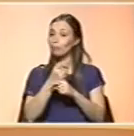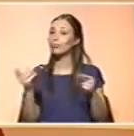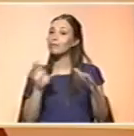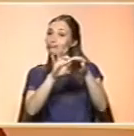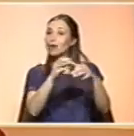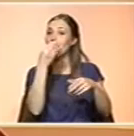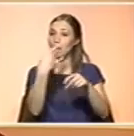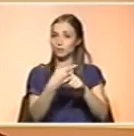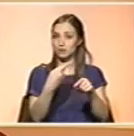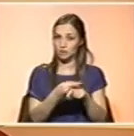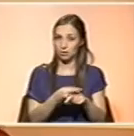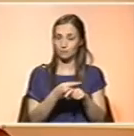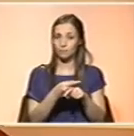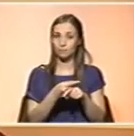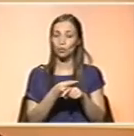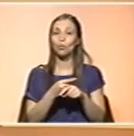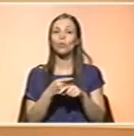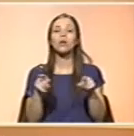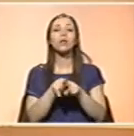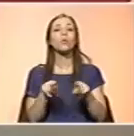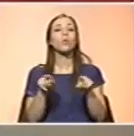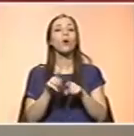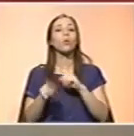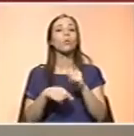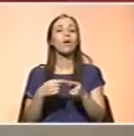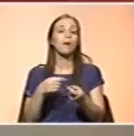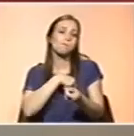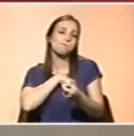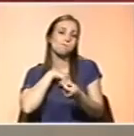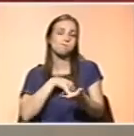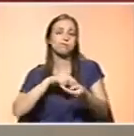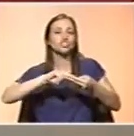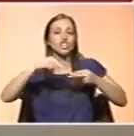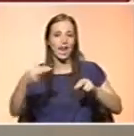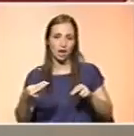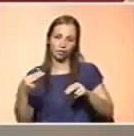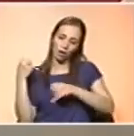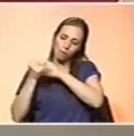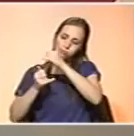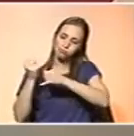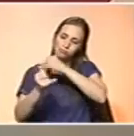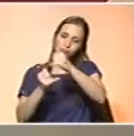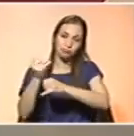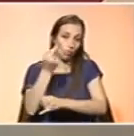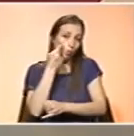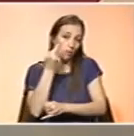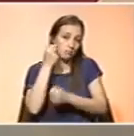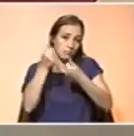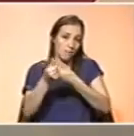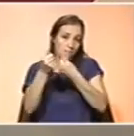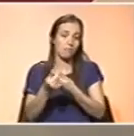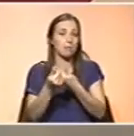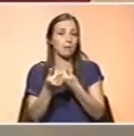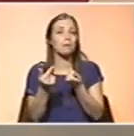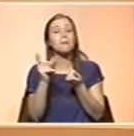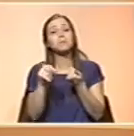o que se mantém idêntico são as situações de origem genética. Essas situações estão estabelecidas, são conhecidas, embora haja também variabilidade